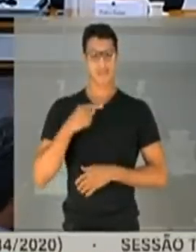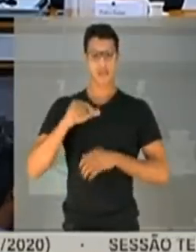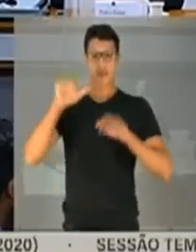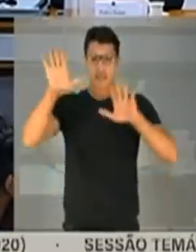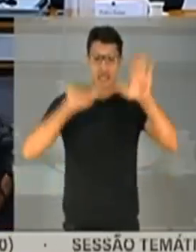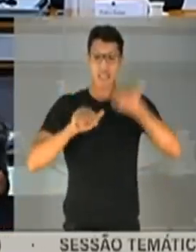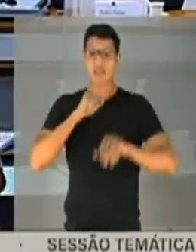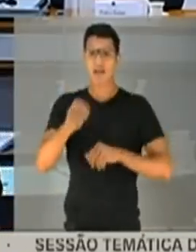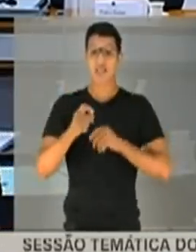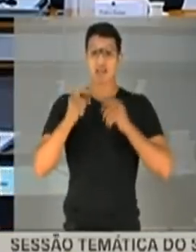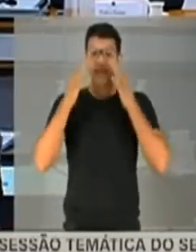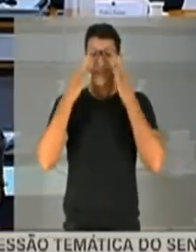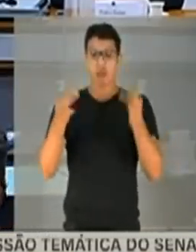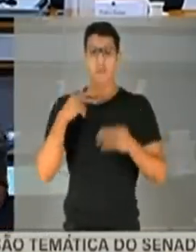tem 500 entrevistas, eu nunca falei isso.